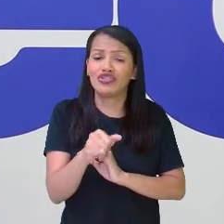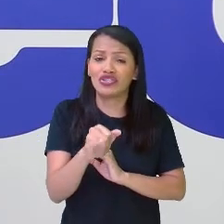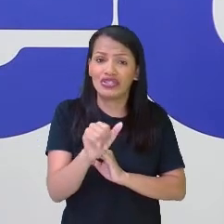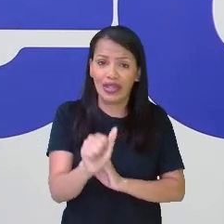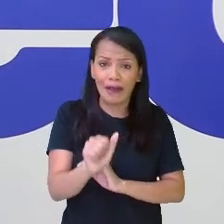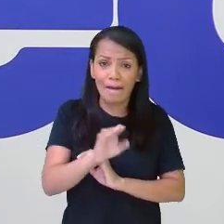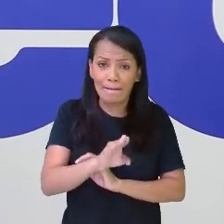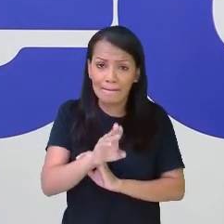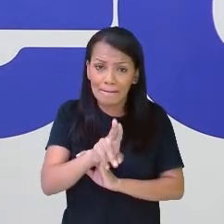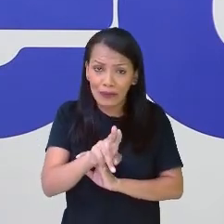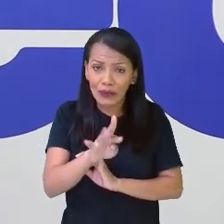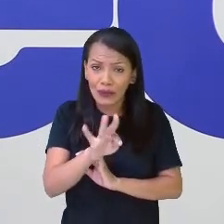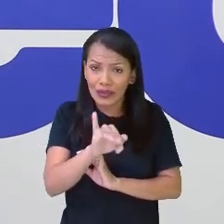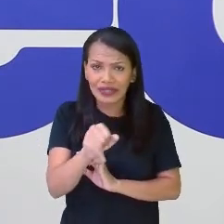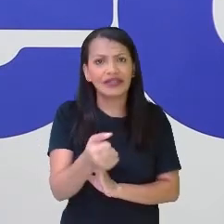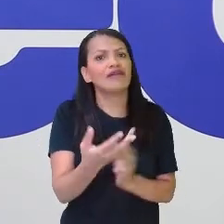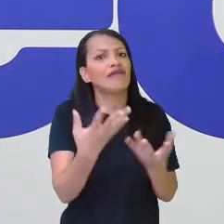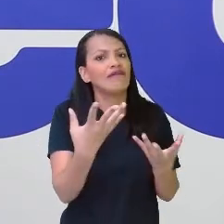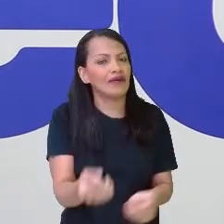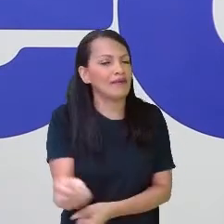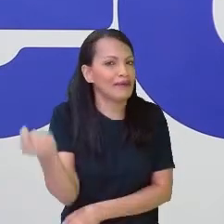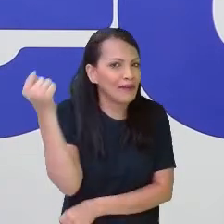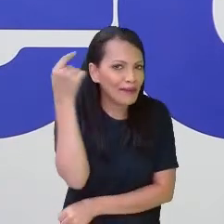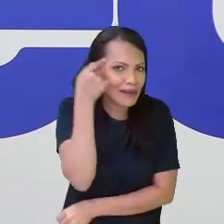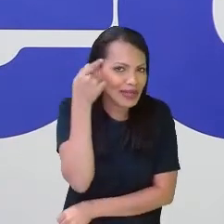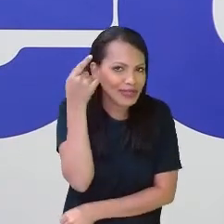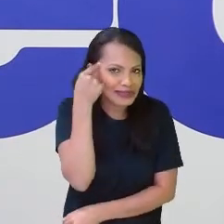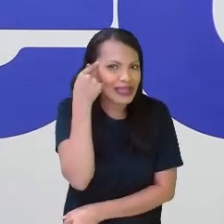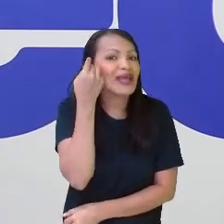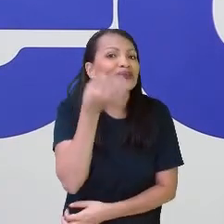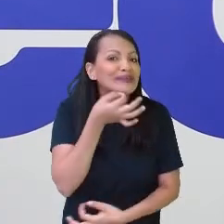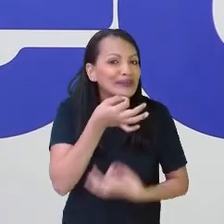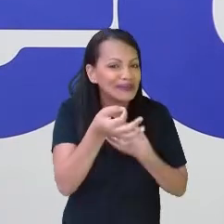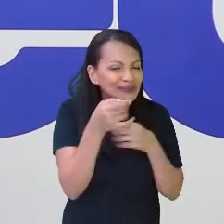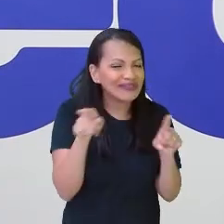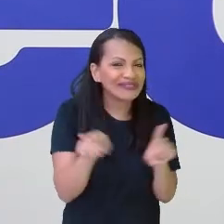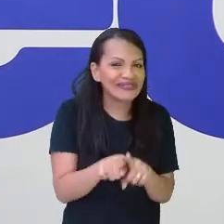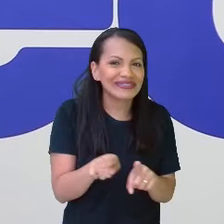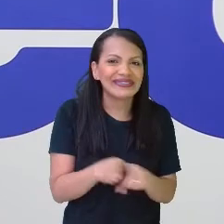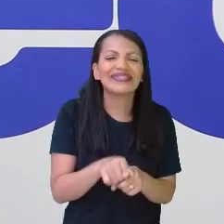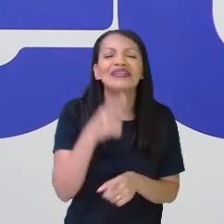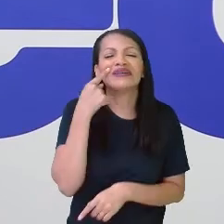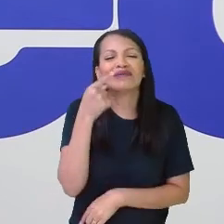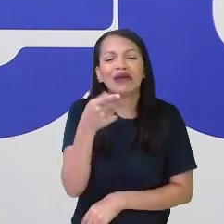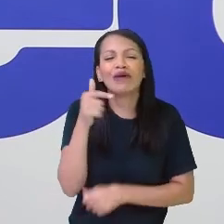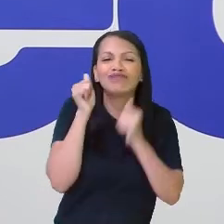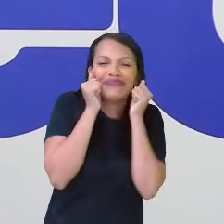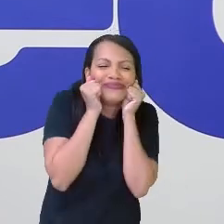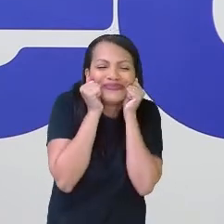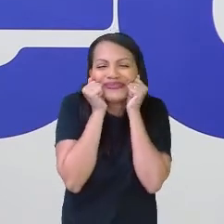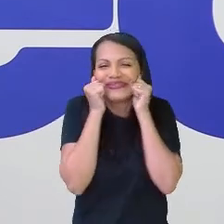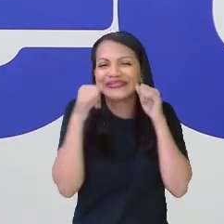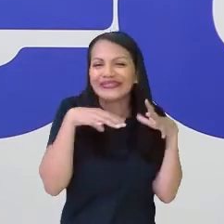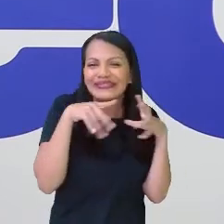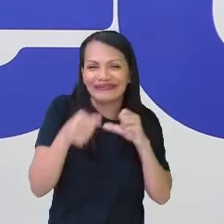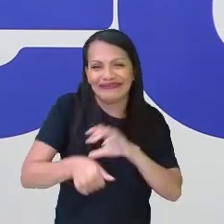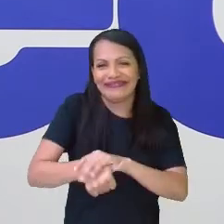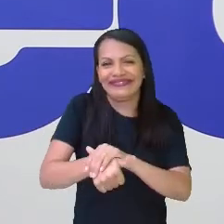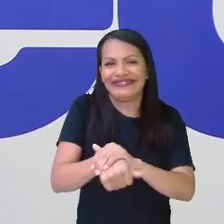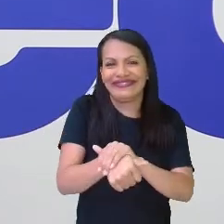A gente vai pensar aí nessas sugestões e soluções. O Fábio falou aqui que o bichinho fofinho era tartaruga,